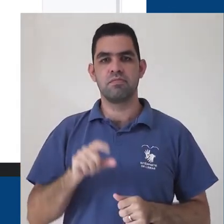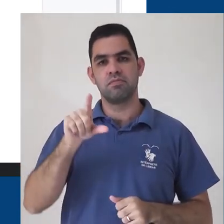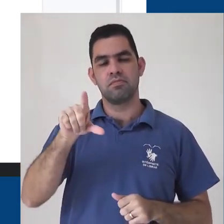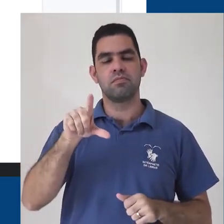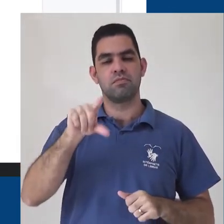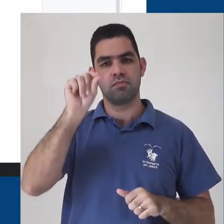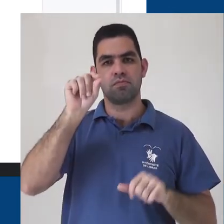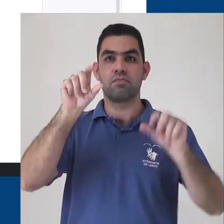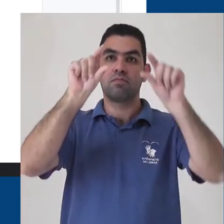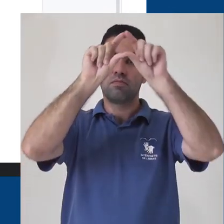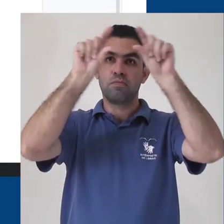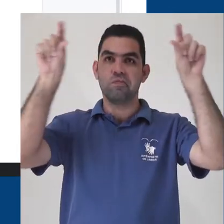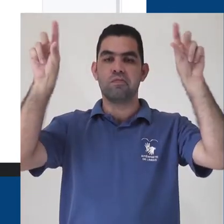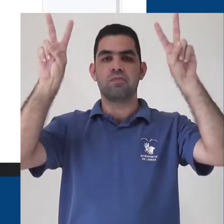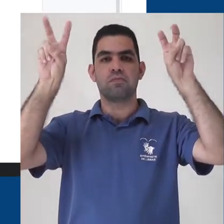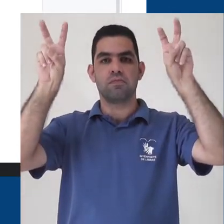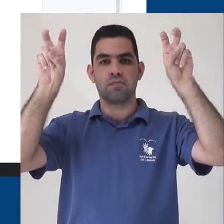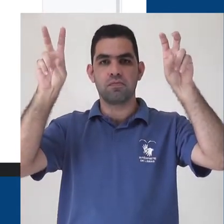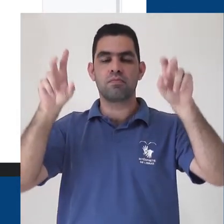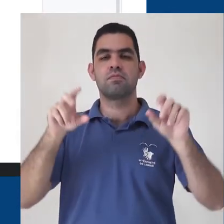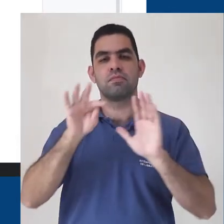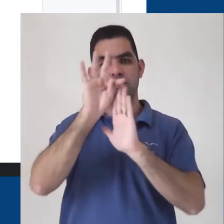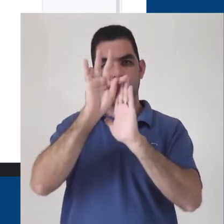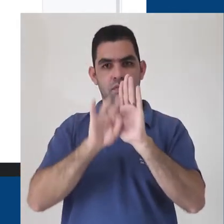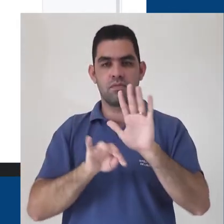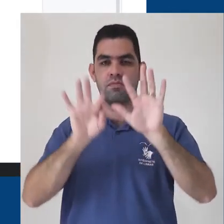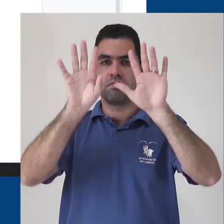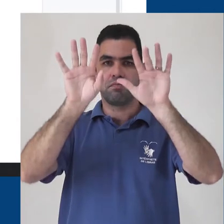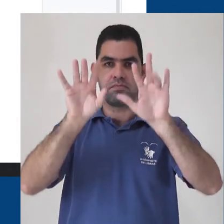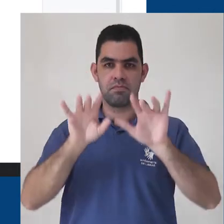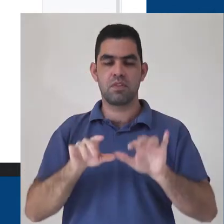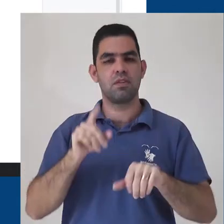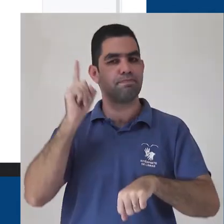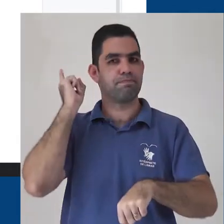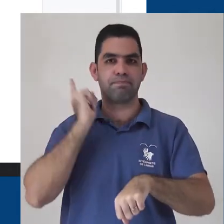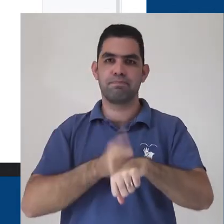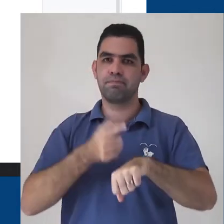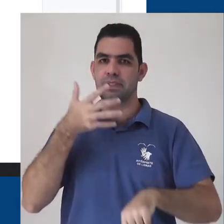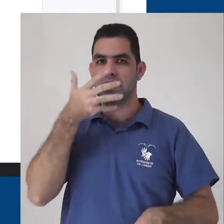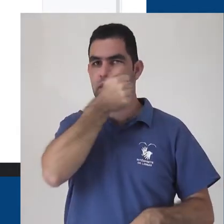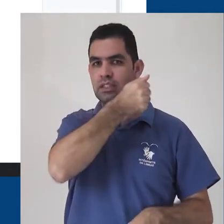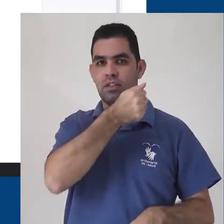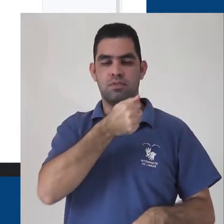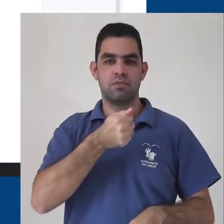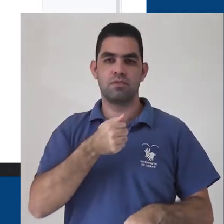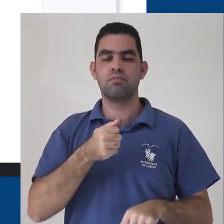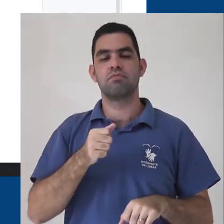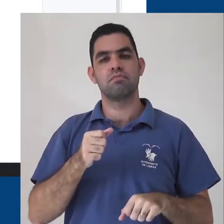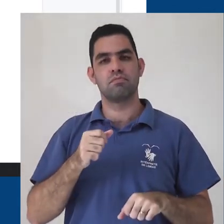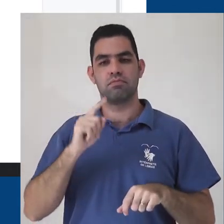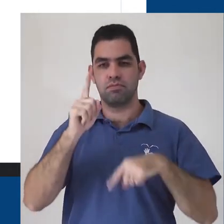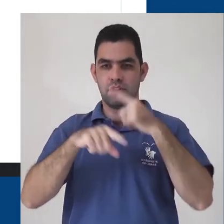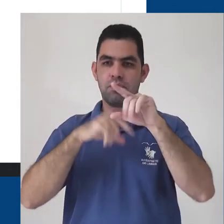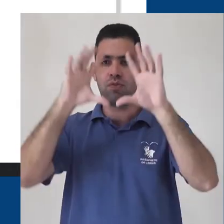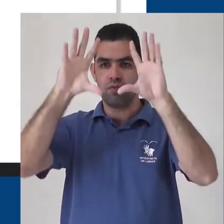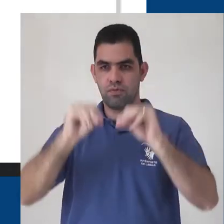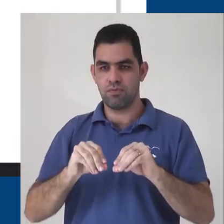título e escrever algo no corpo do documento que ele já estará salvo no seu Drive para que você possa continuar depois.